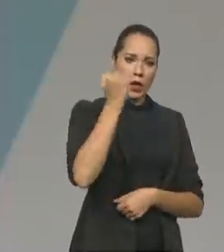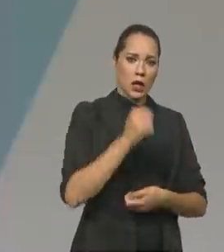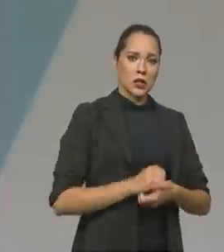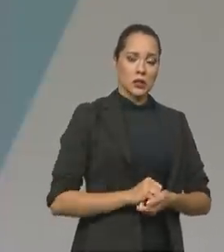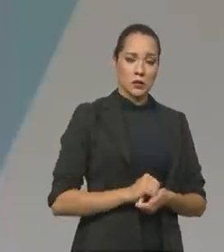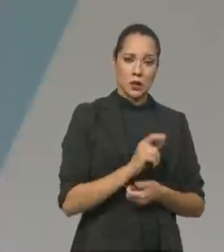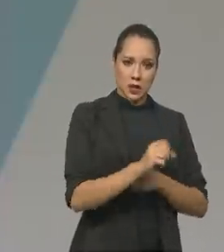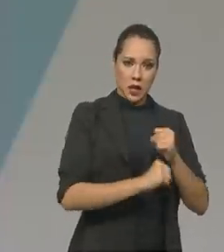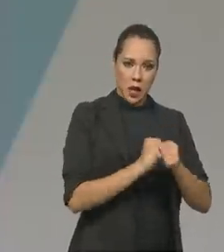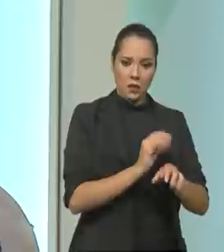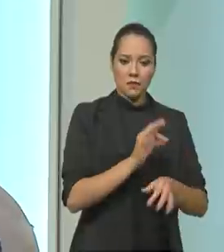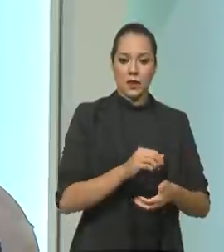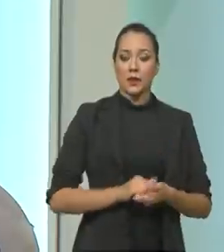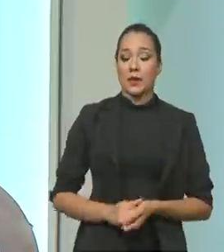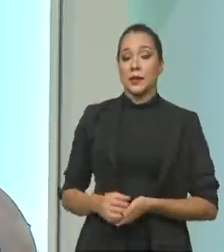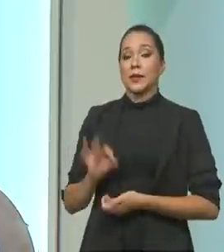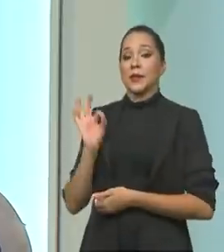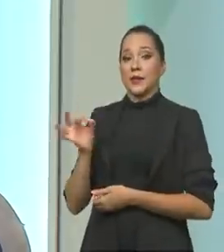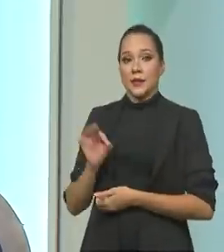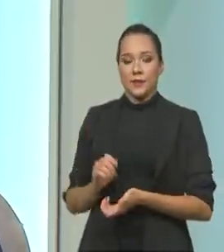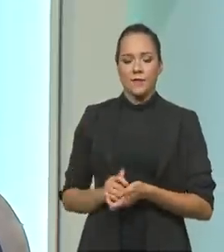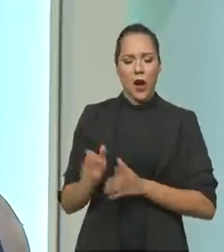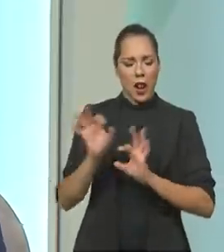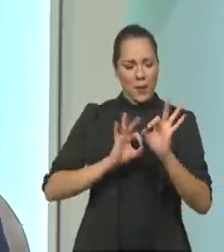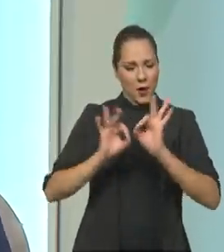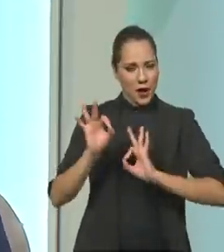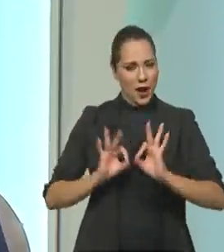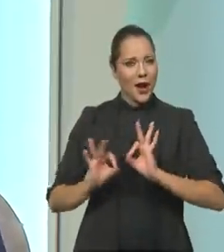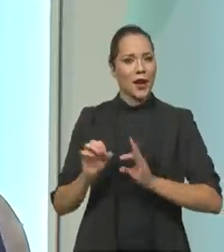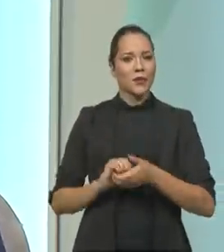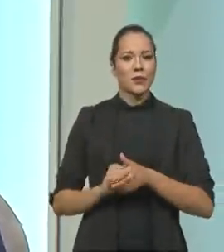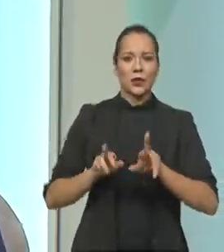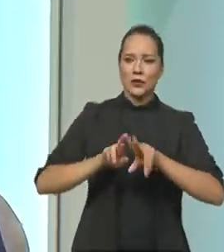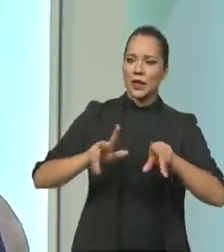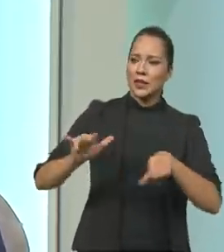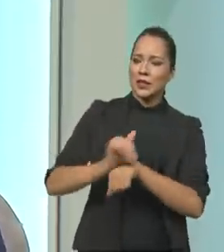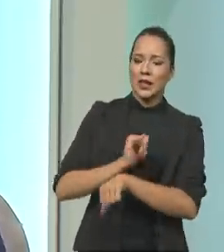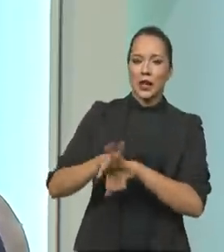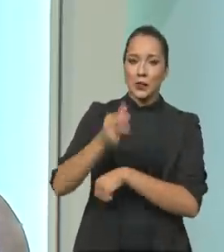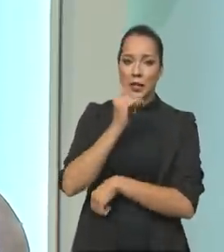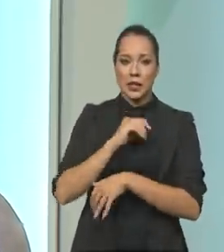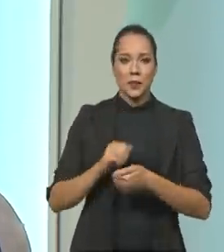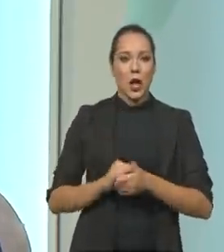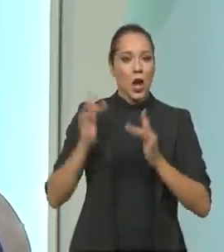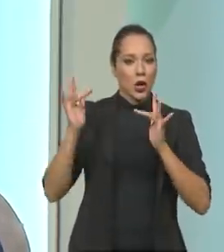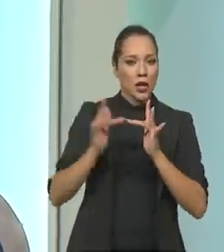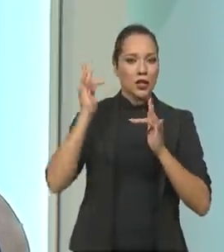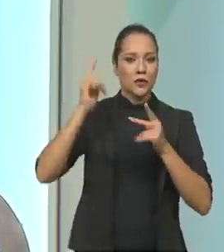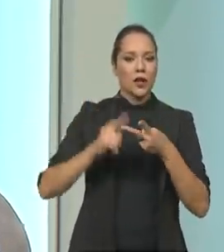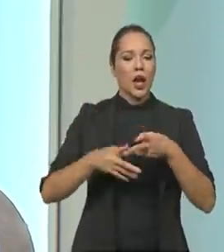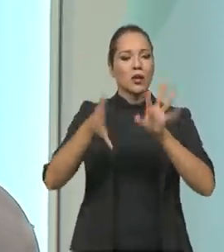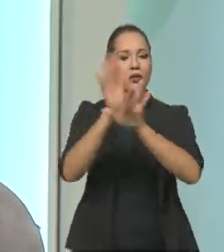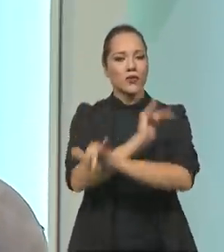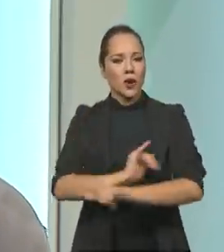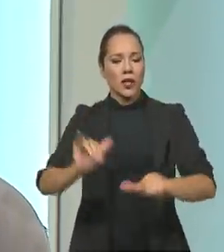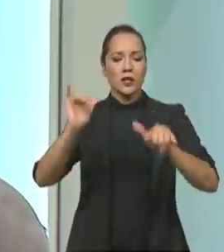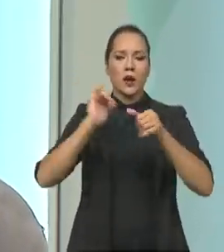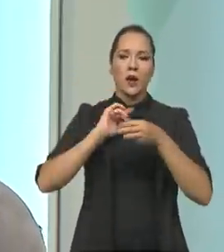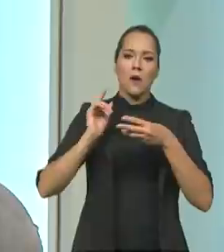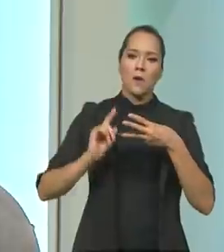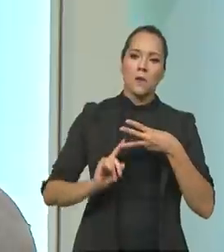fato marcante esse ano, não foi, ministro? foi arquitetado isso daí, com várias ações, por exemplo, conectividade, divulgação,